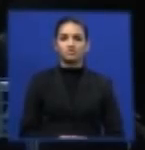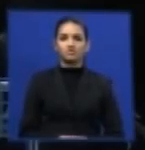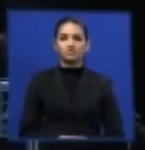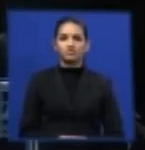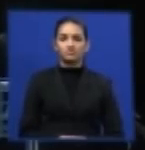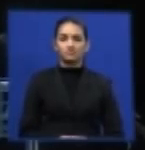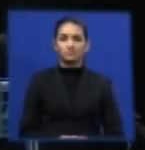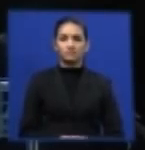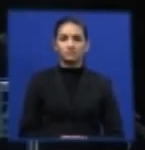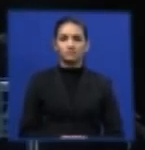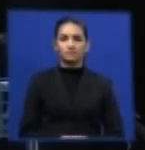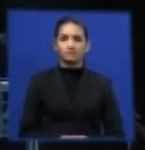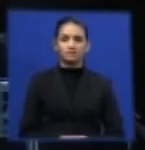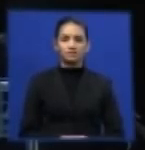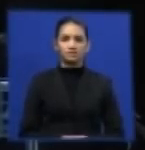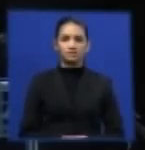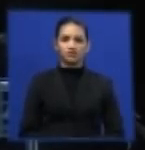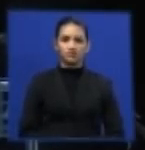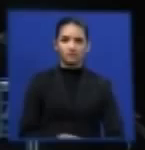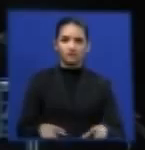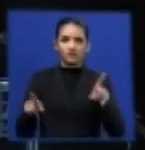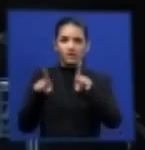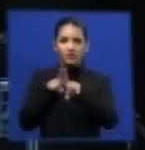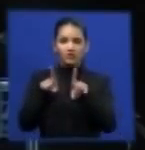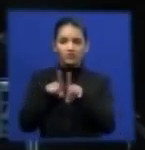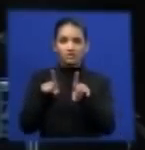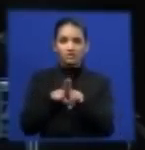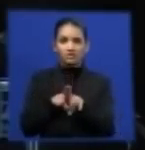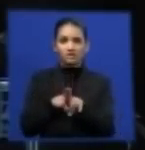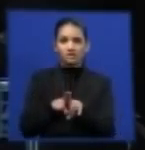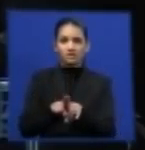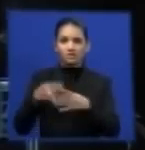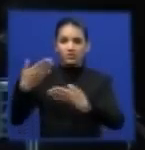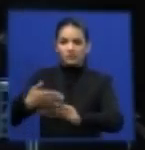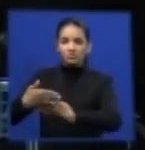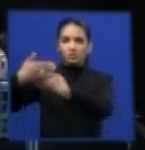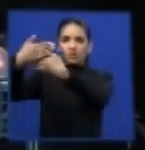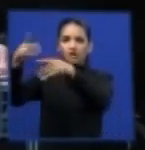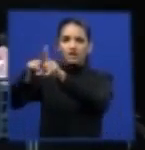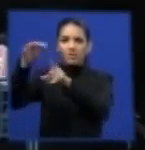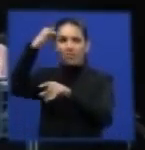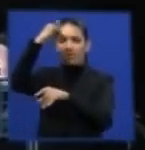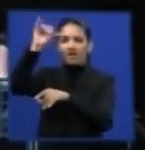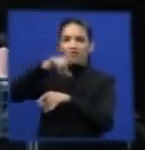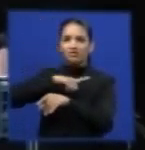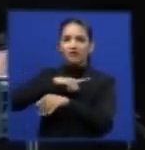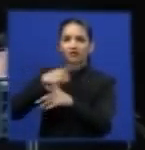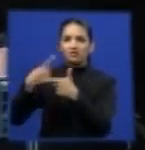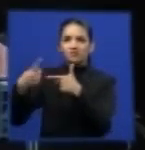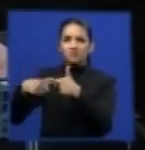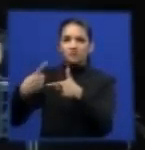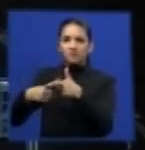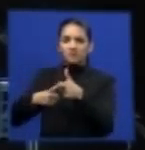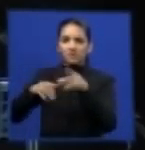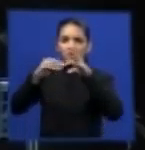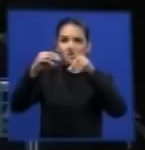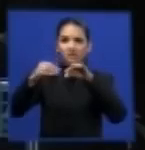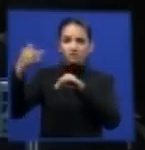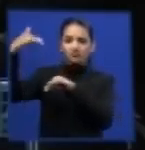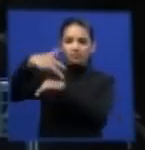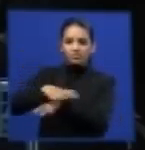As barreiras de contenção pluvial também são as outras aplicações, muros de anti-avalanches e na malha asfalta, na composição da malha asfáltica.